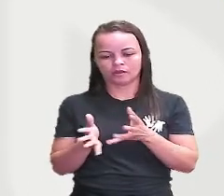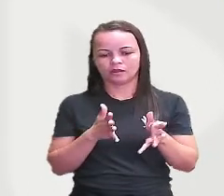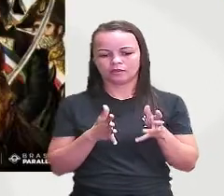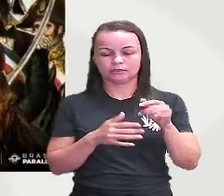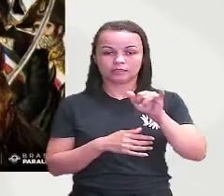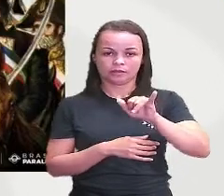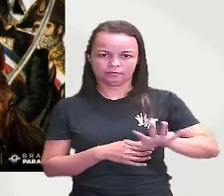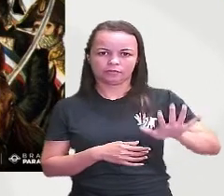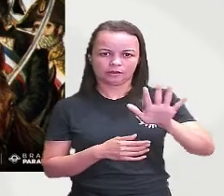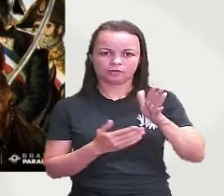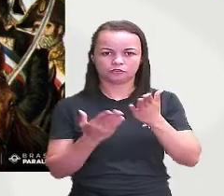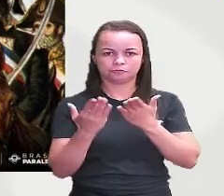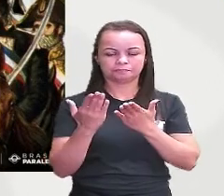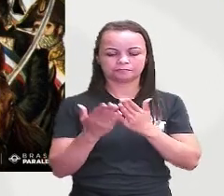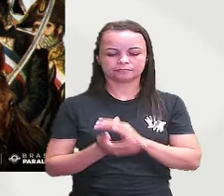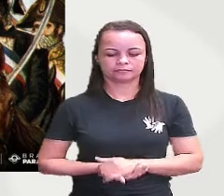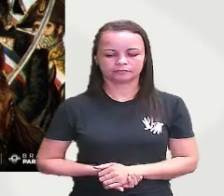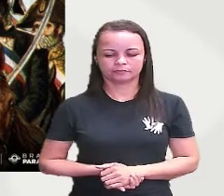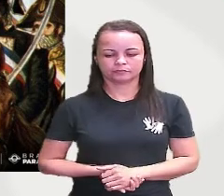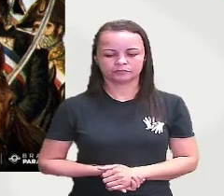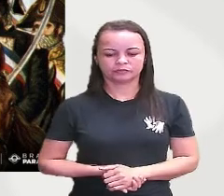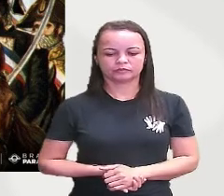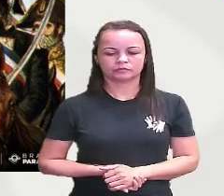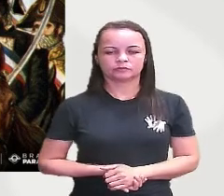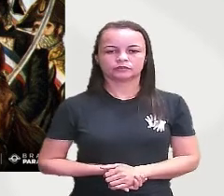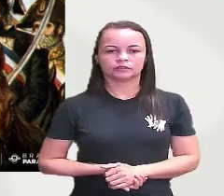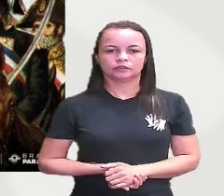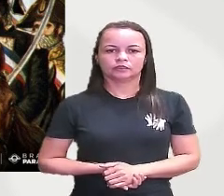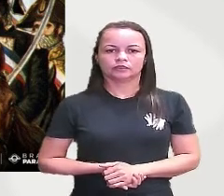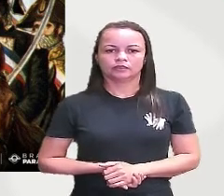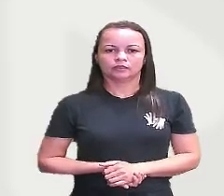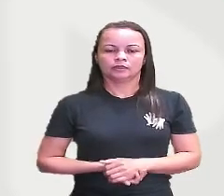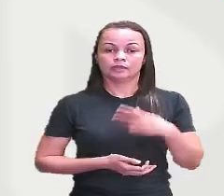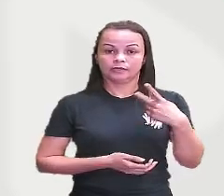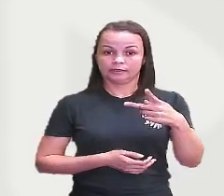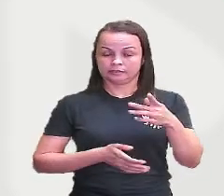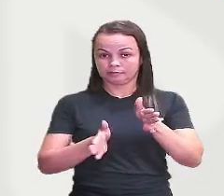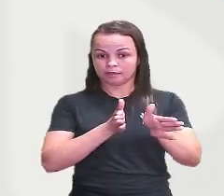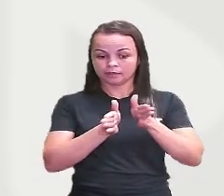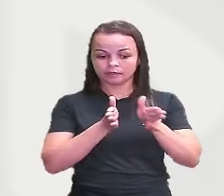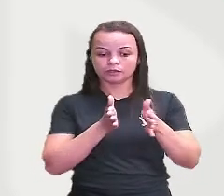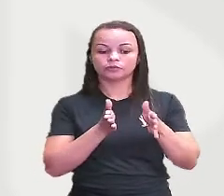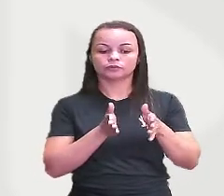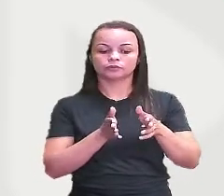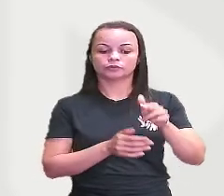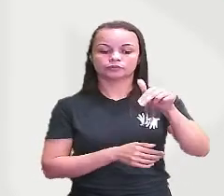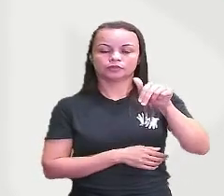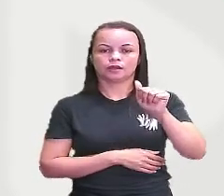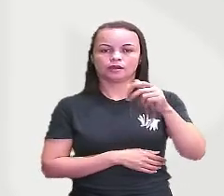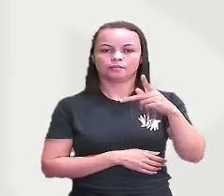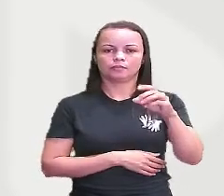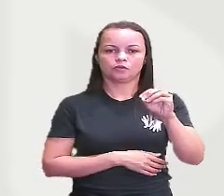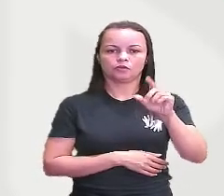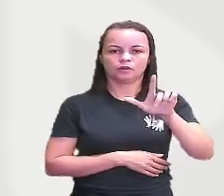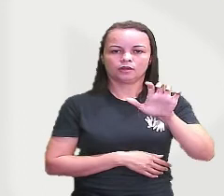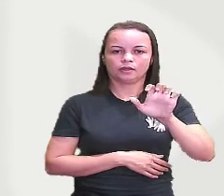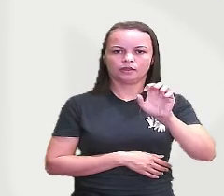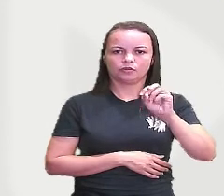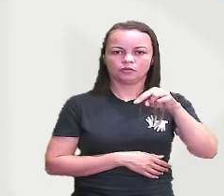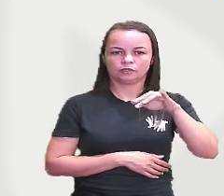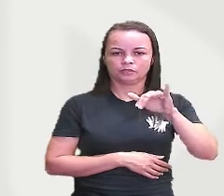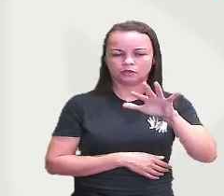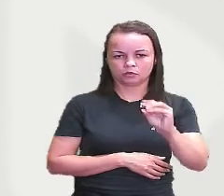imagem o período Napoleônico ele vai iniciar com